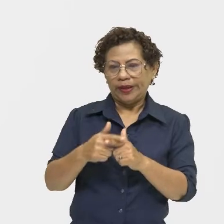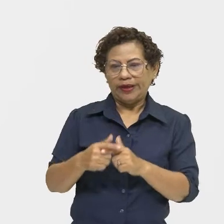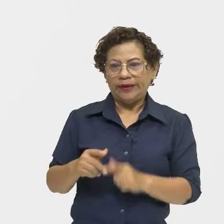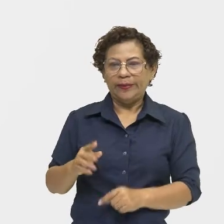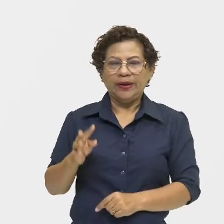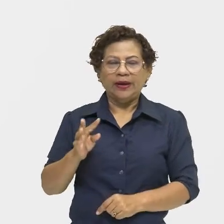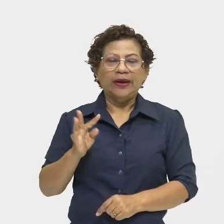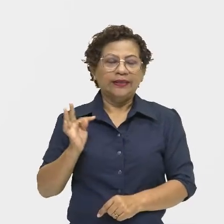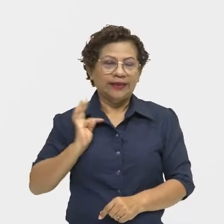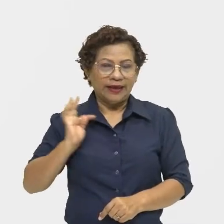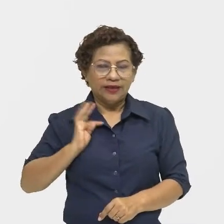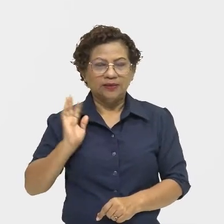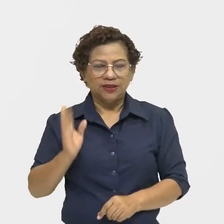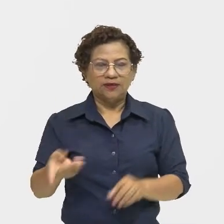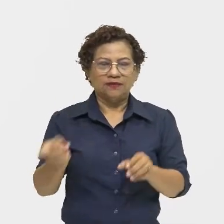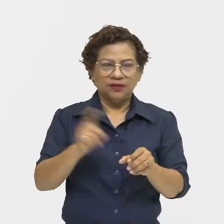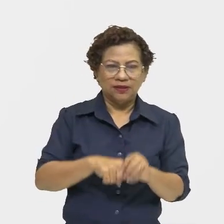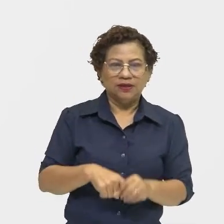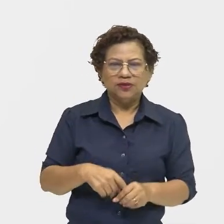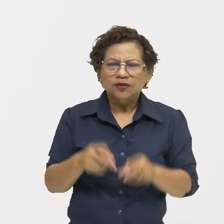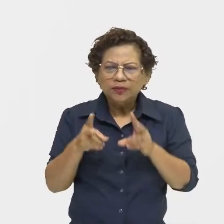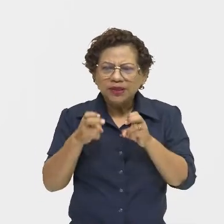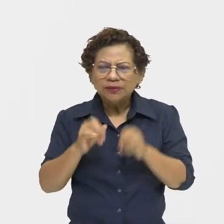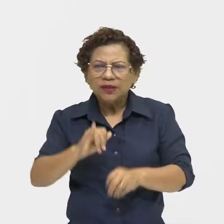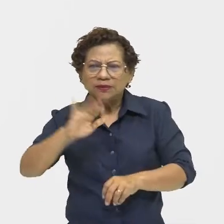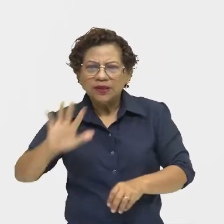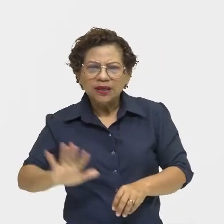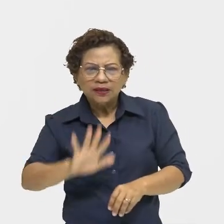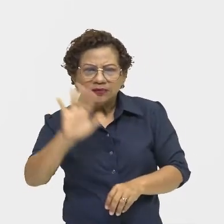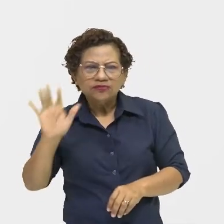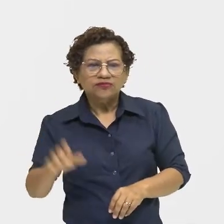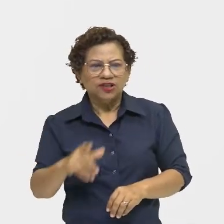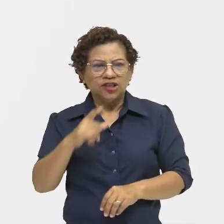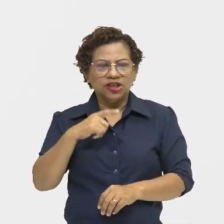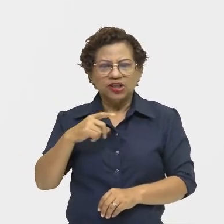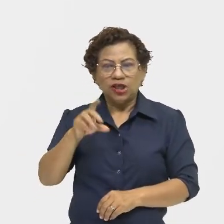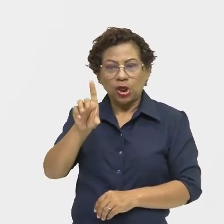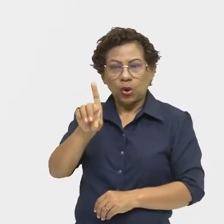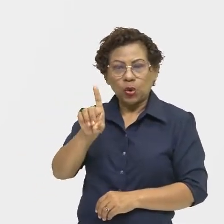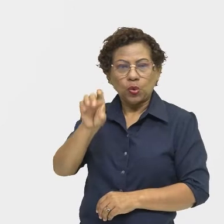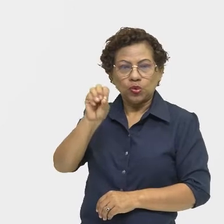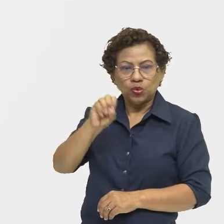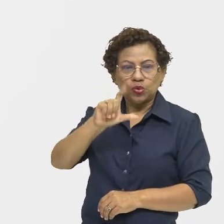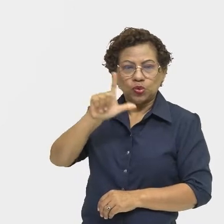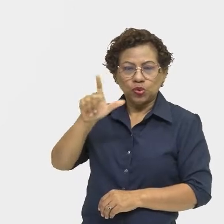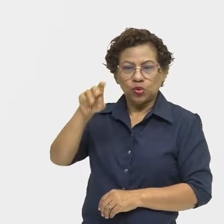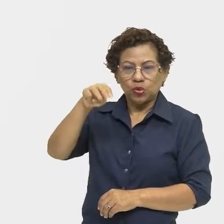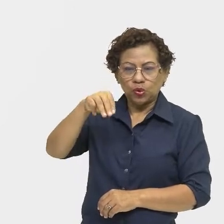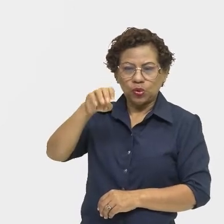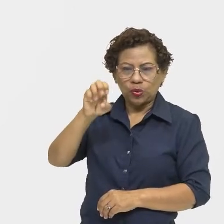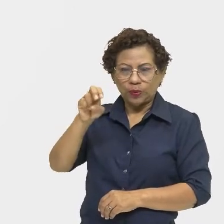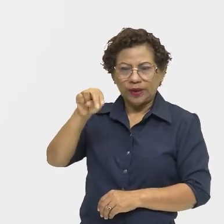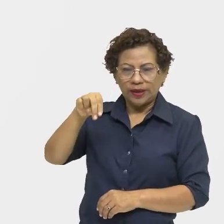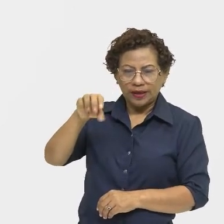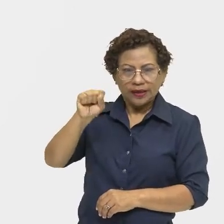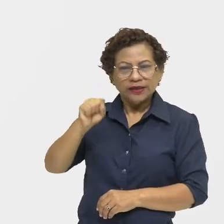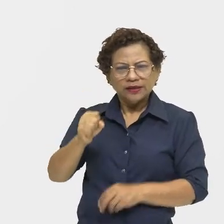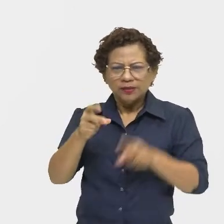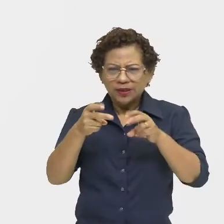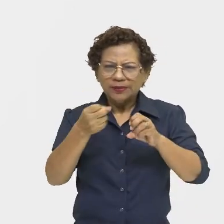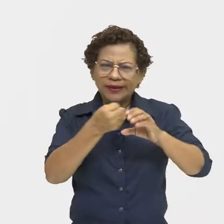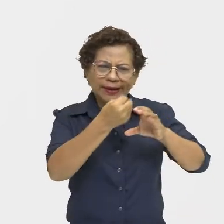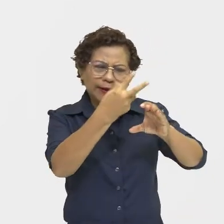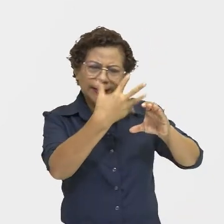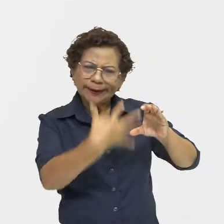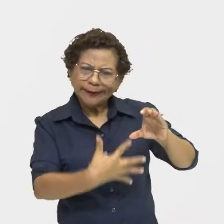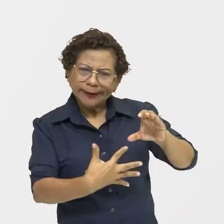Desse período, temos as construções denominadas domens, que nós estamos vendo a imagem aí. Qual é a característica